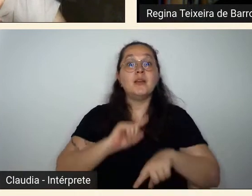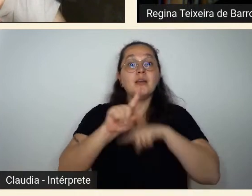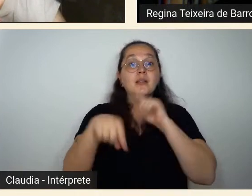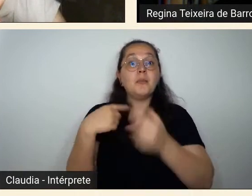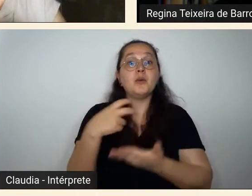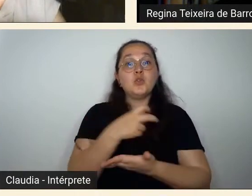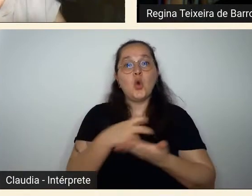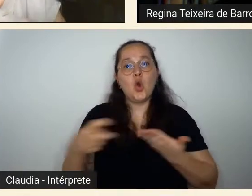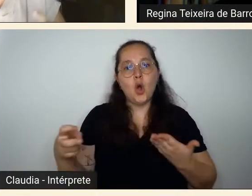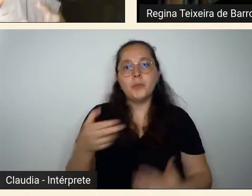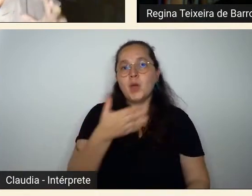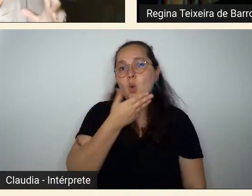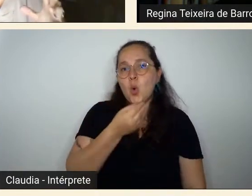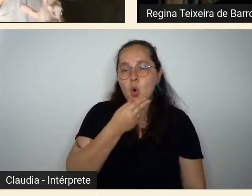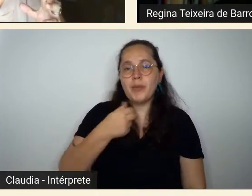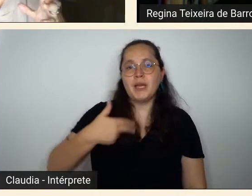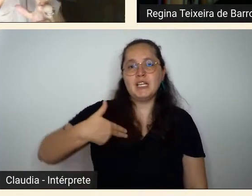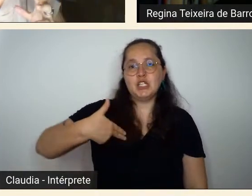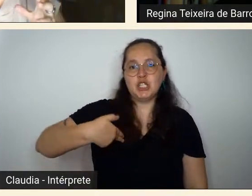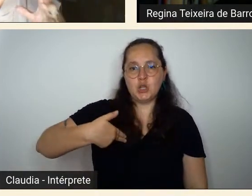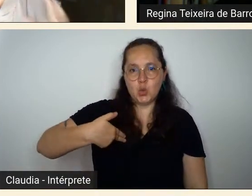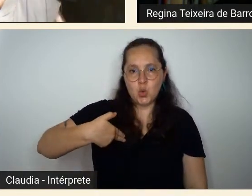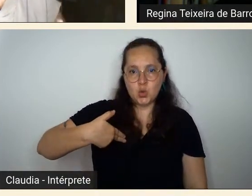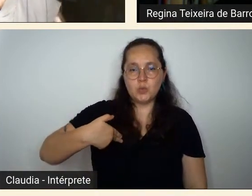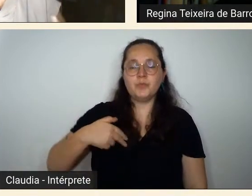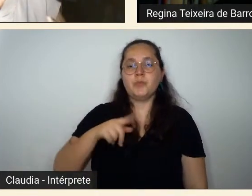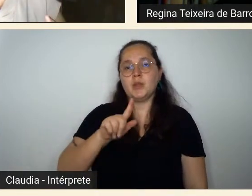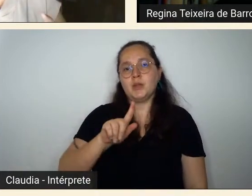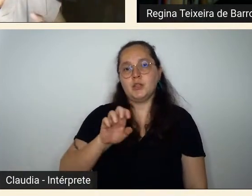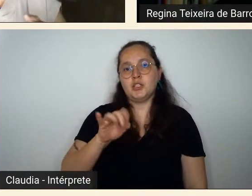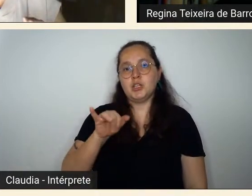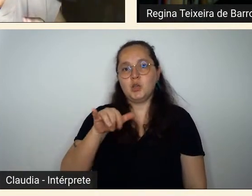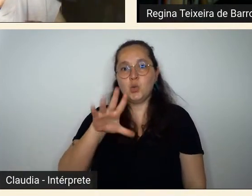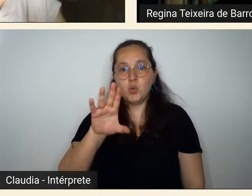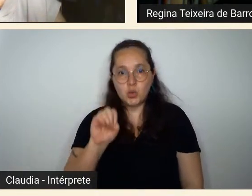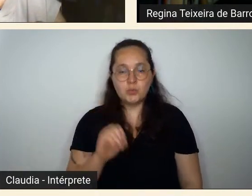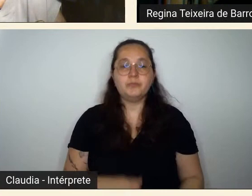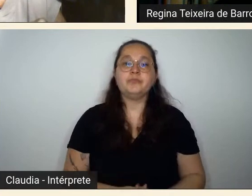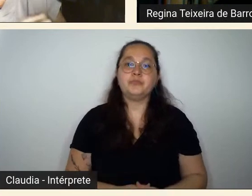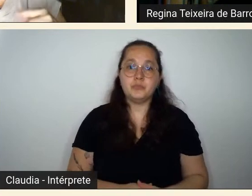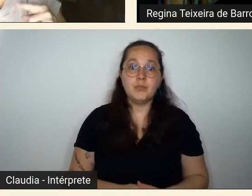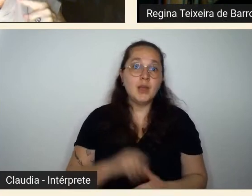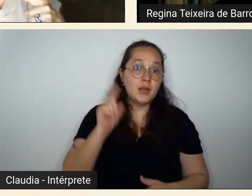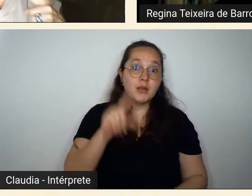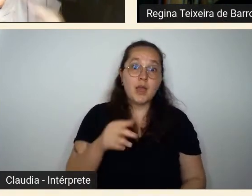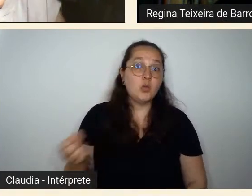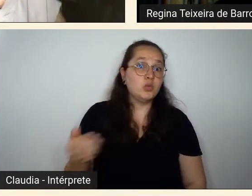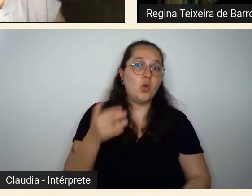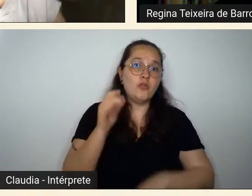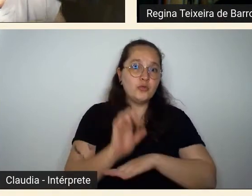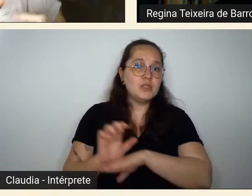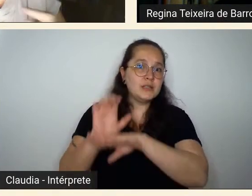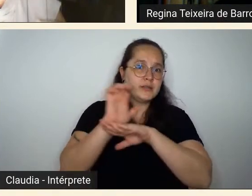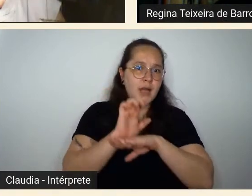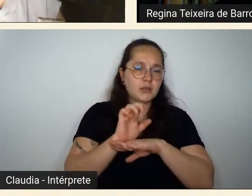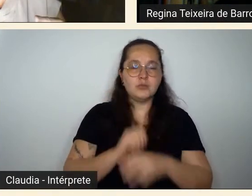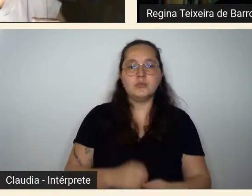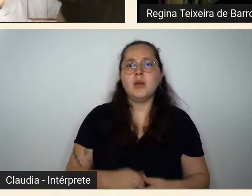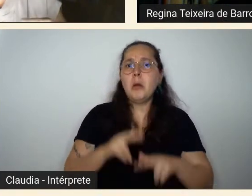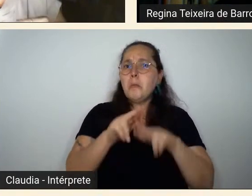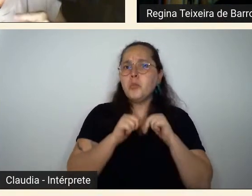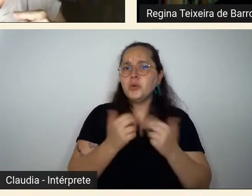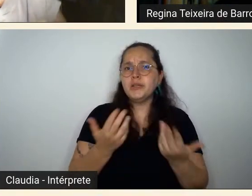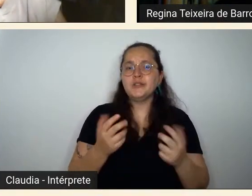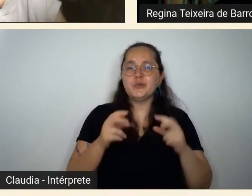1937 então do Estado Novo então eu acho quando eu falo moderno onde moderno quando